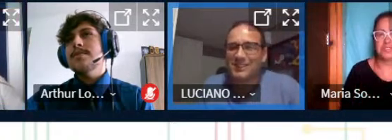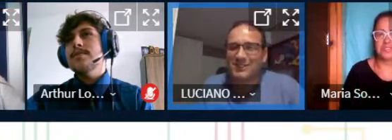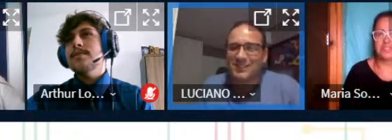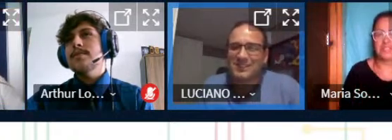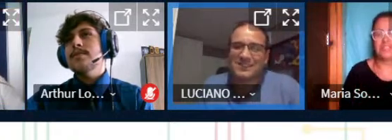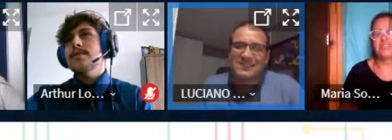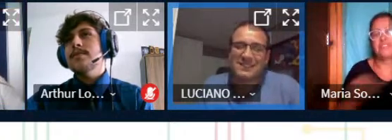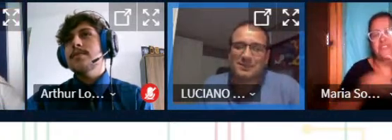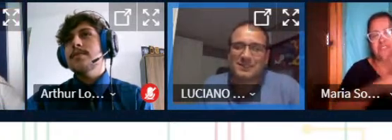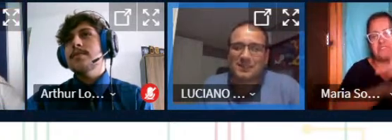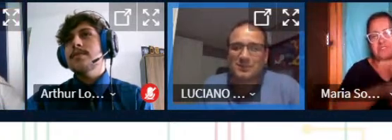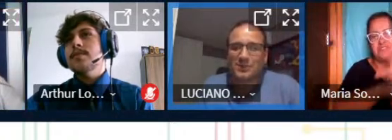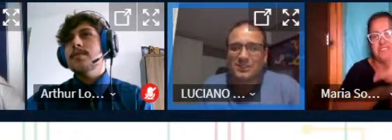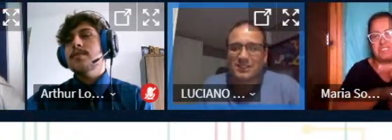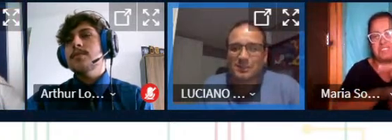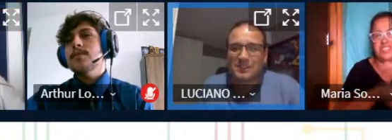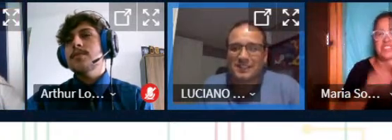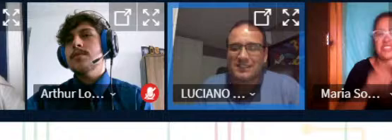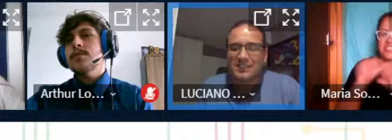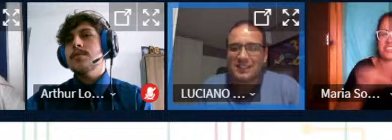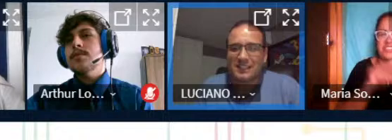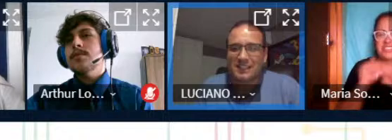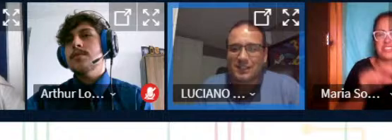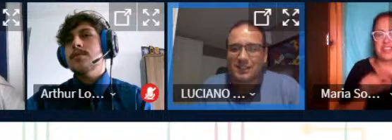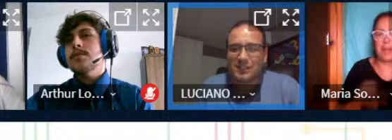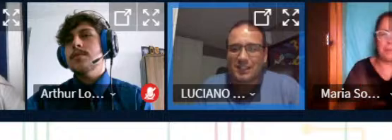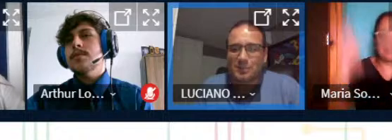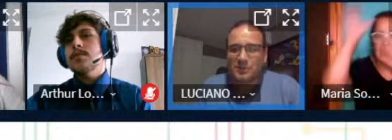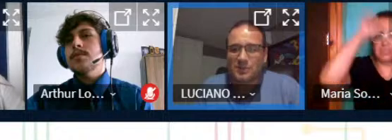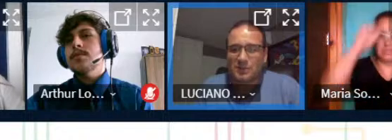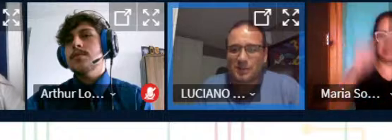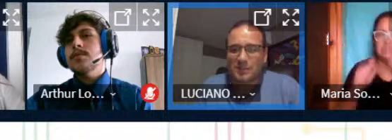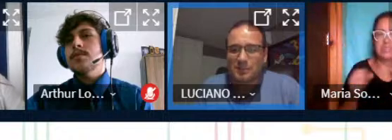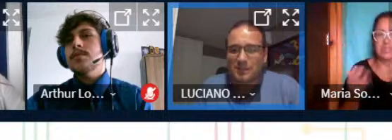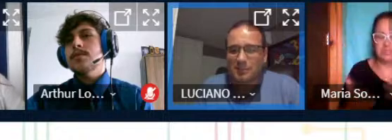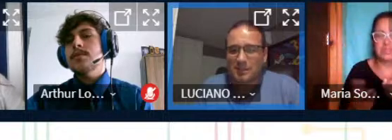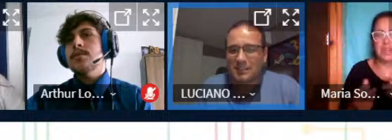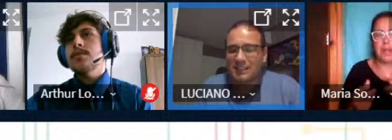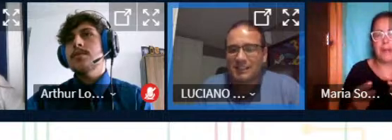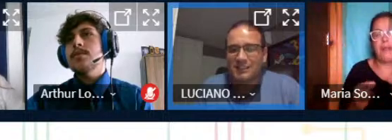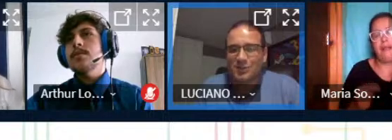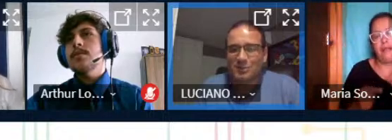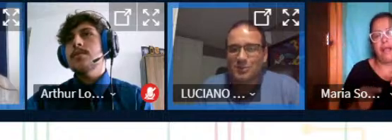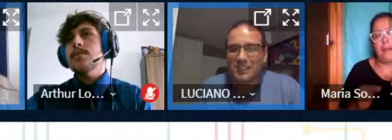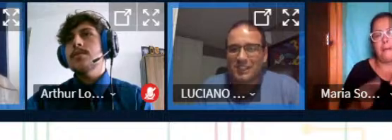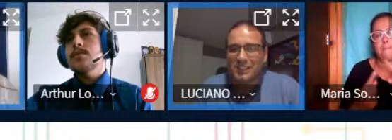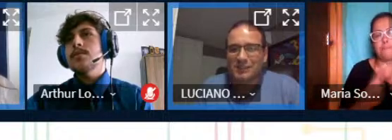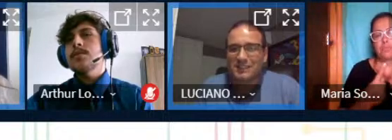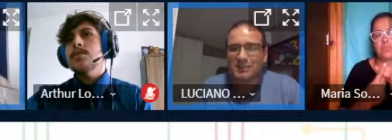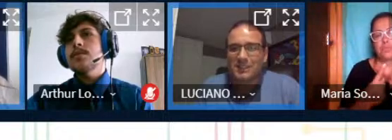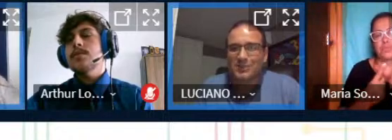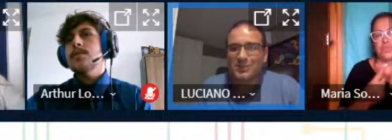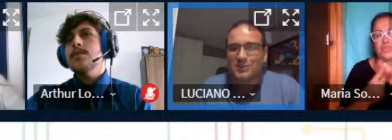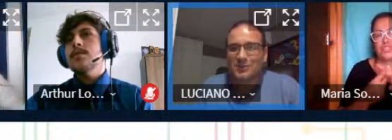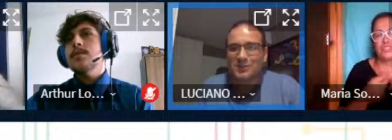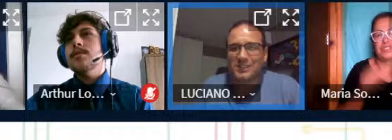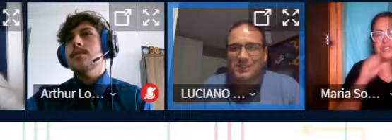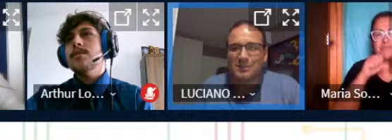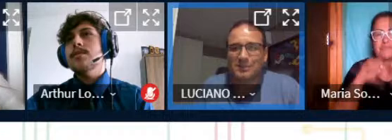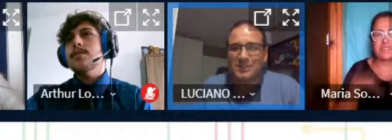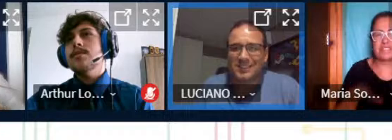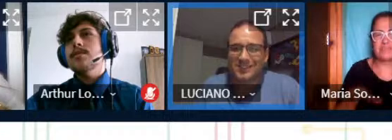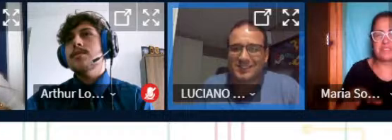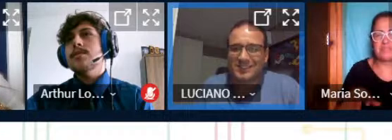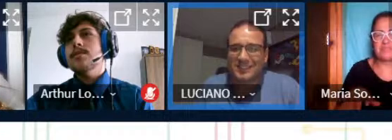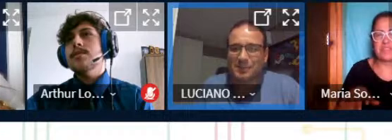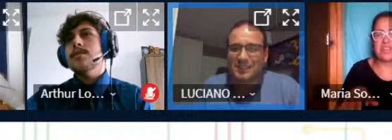vídeos tocar os vídeos estamos em constante aprendizagem esse é o grande lado positivo para mim da pandemia todo mundo que achava que sabia tudo viu